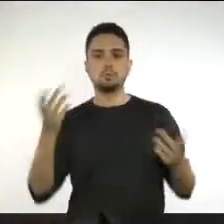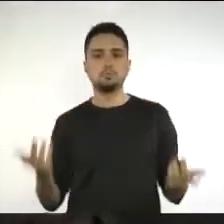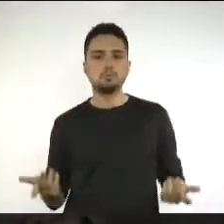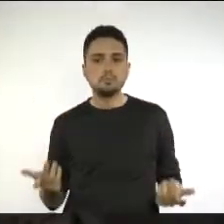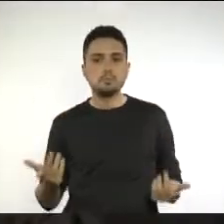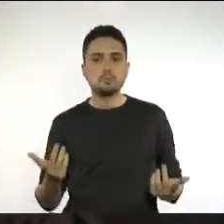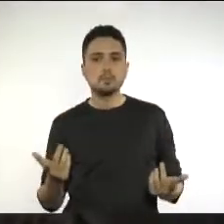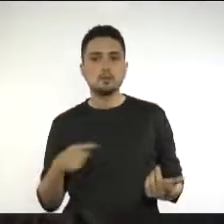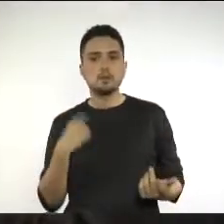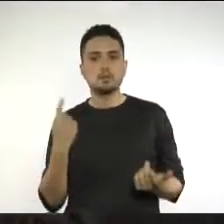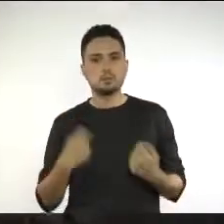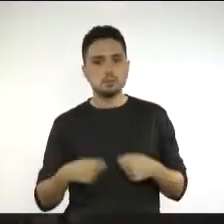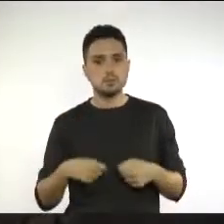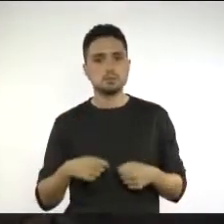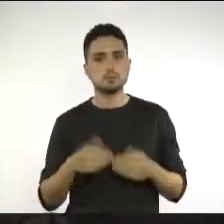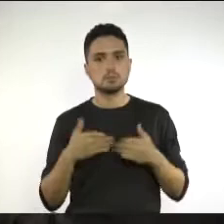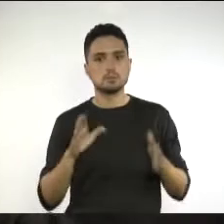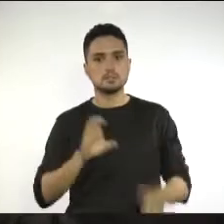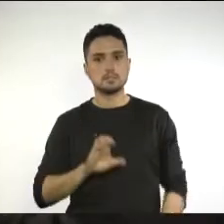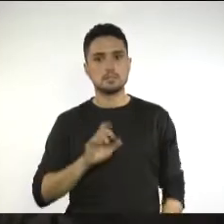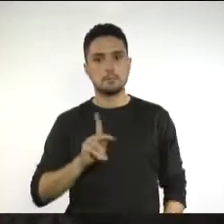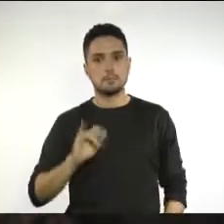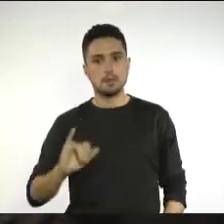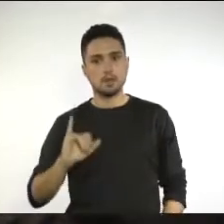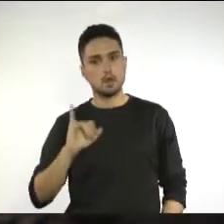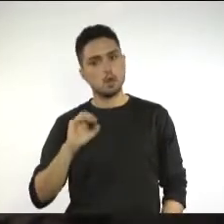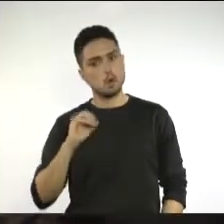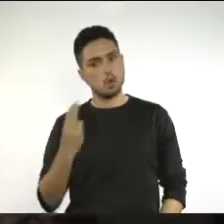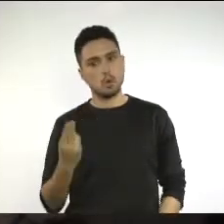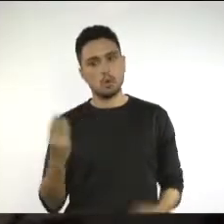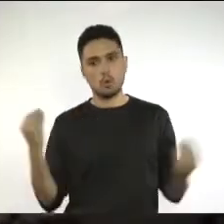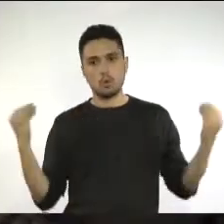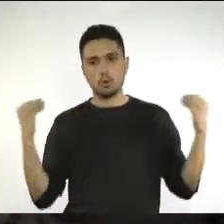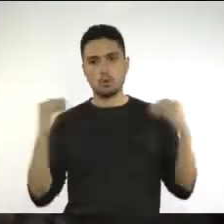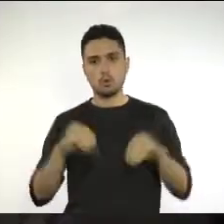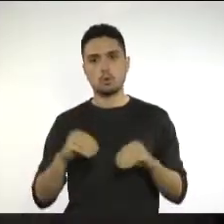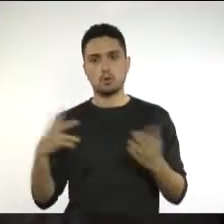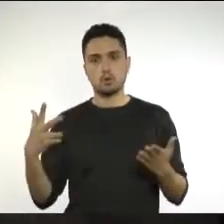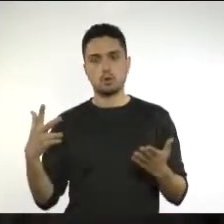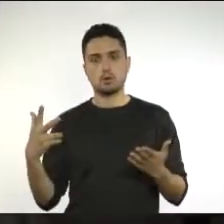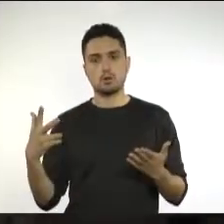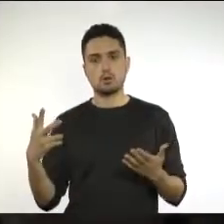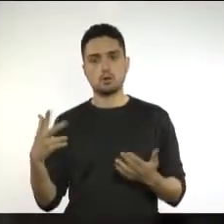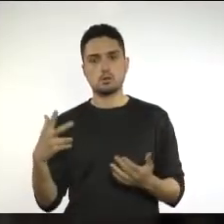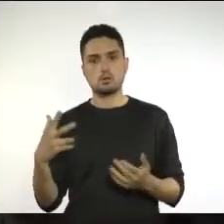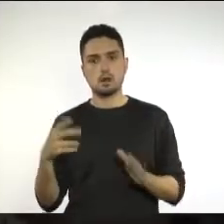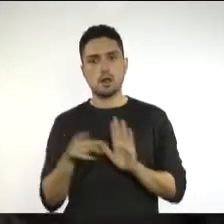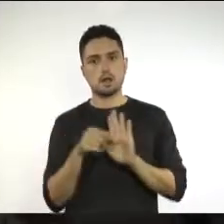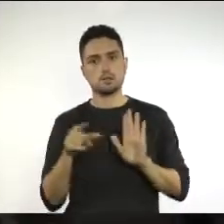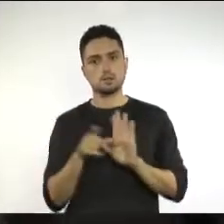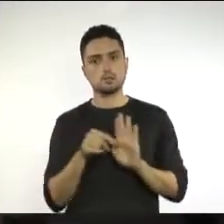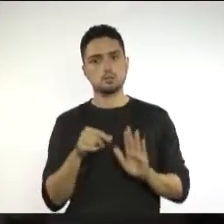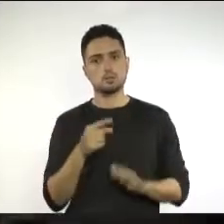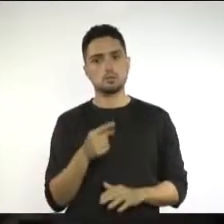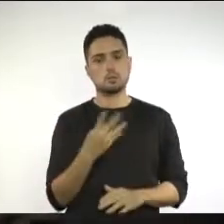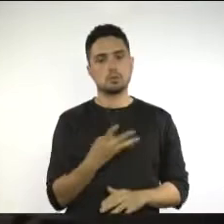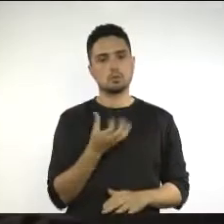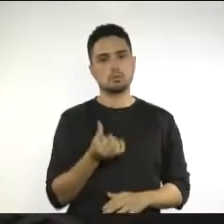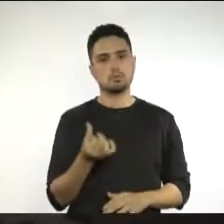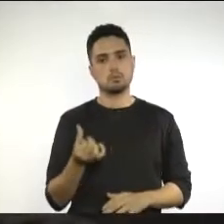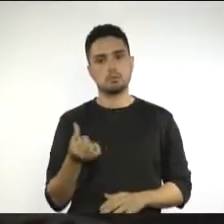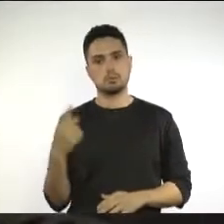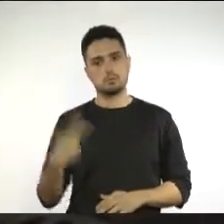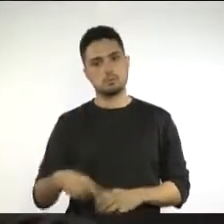nunca, ou abrir a CPI ou instaurar o processo com base no artigo 146 da Constituição do Estado do Rio de Janeiro. Isso